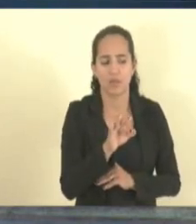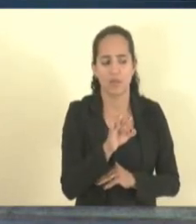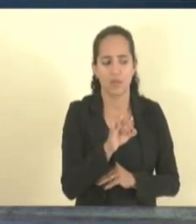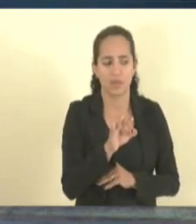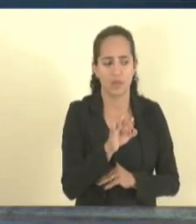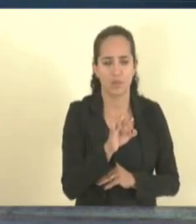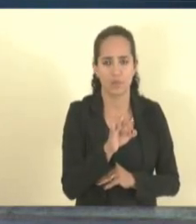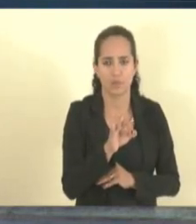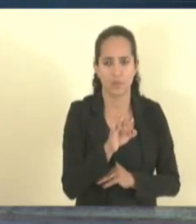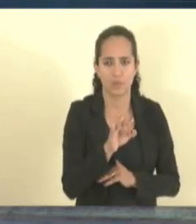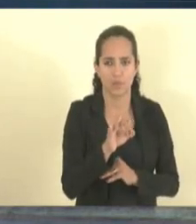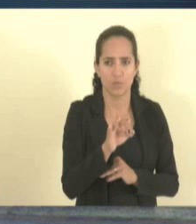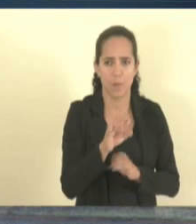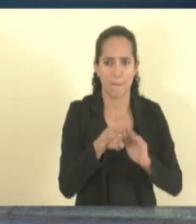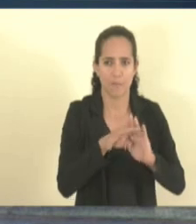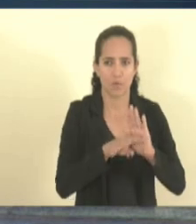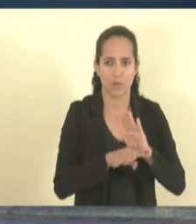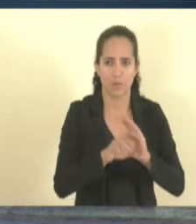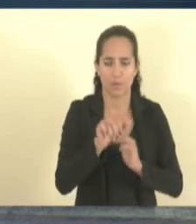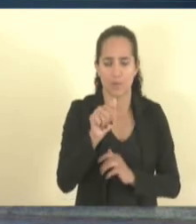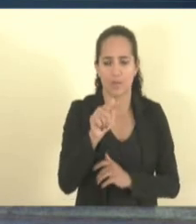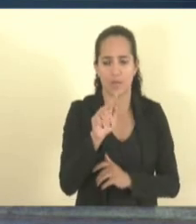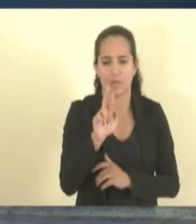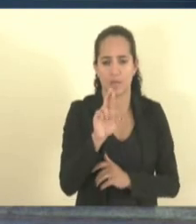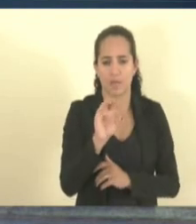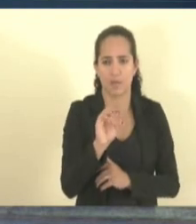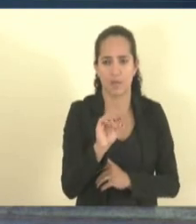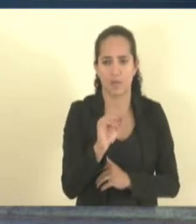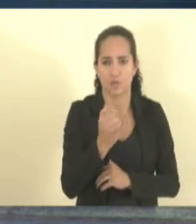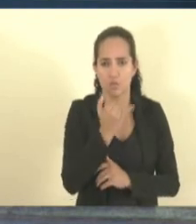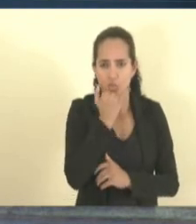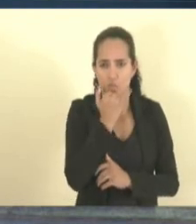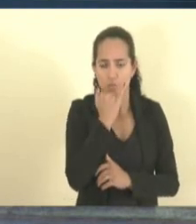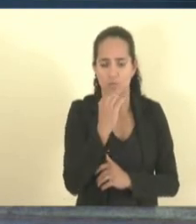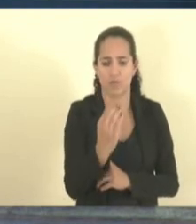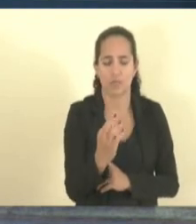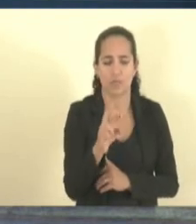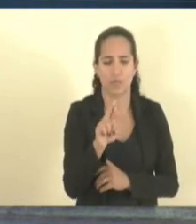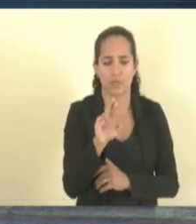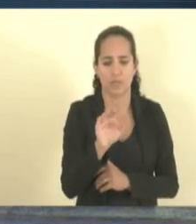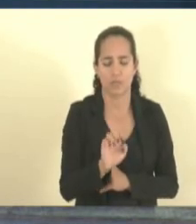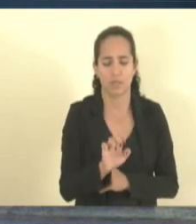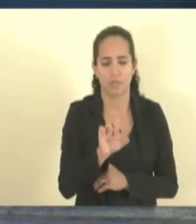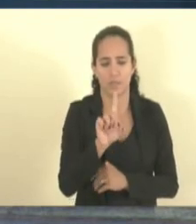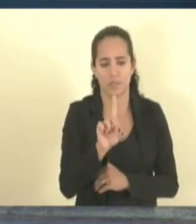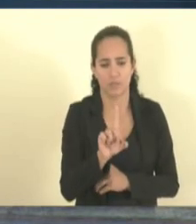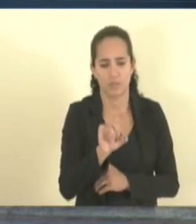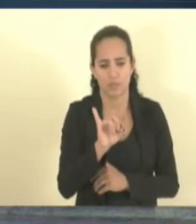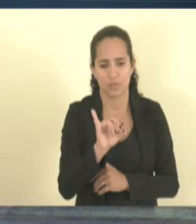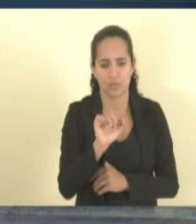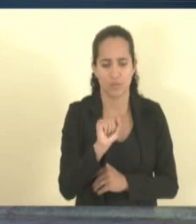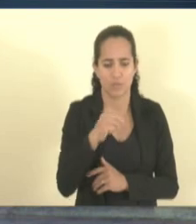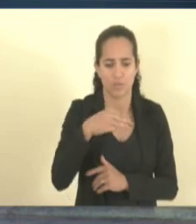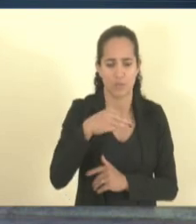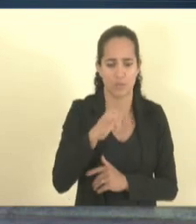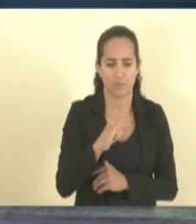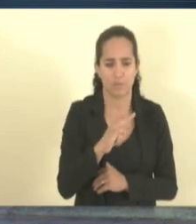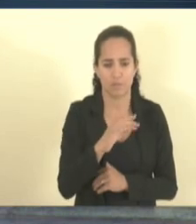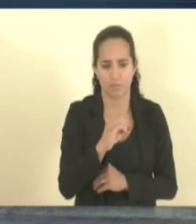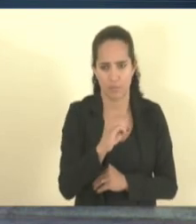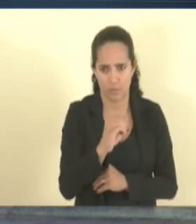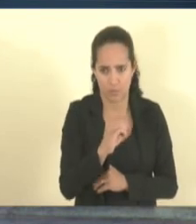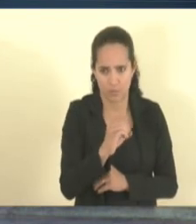agroamigo, do crédito amigo, perdão, o crédito urbano orientado